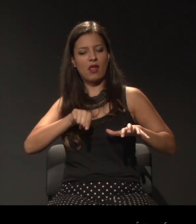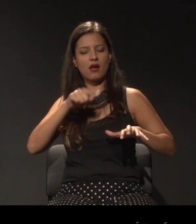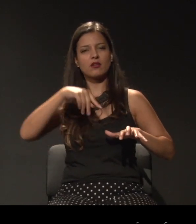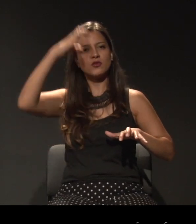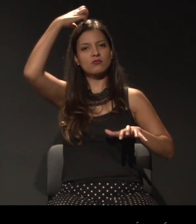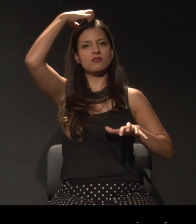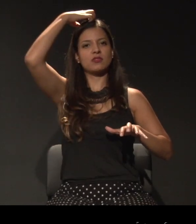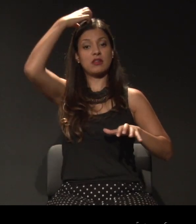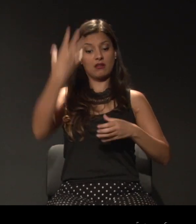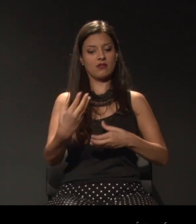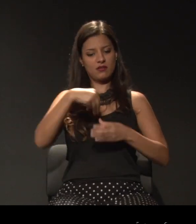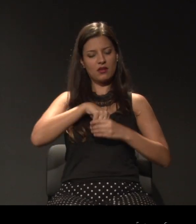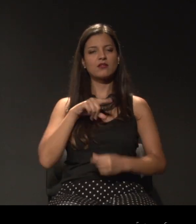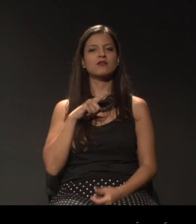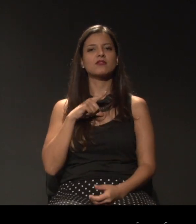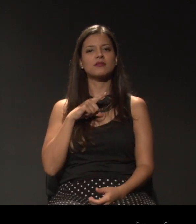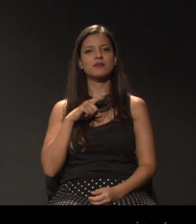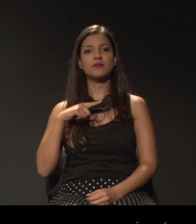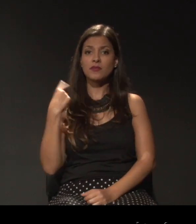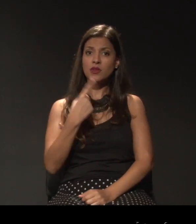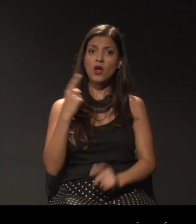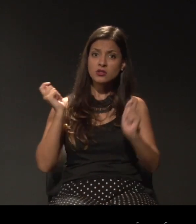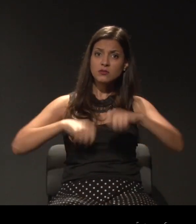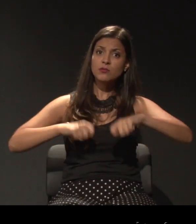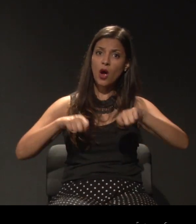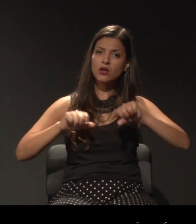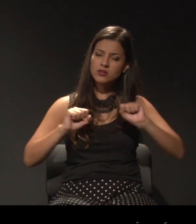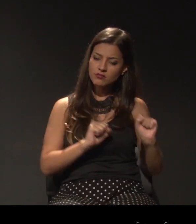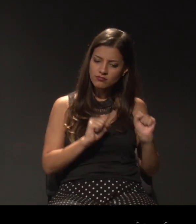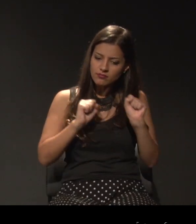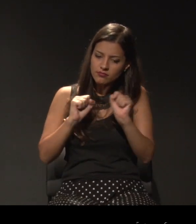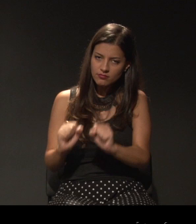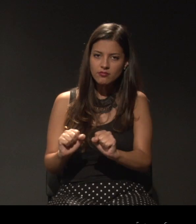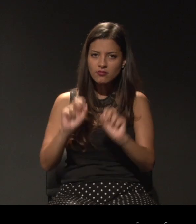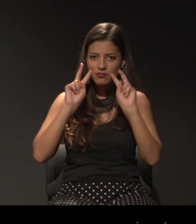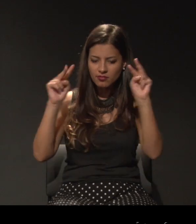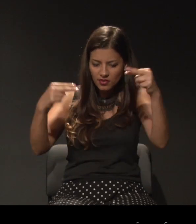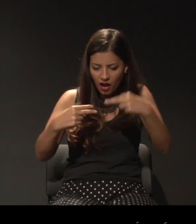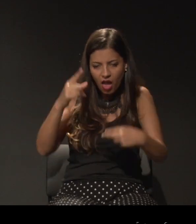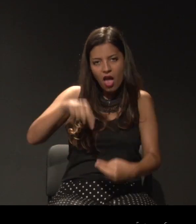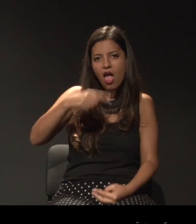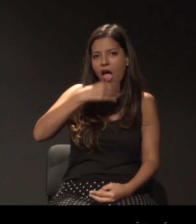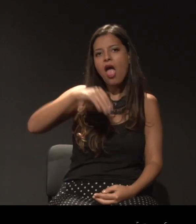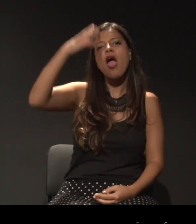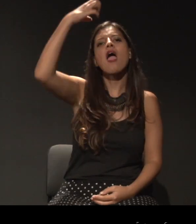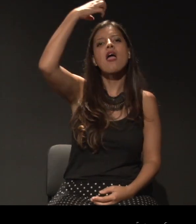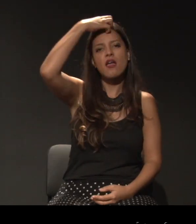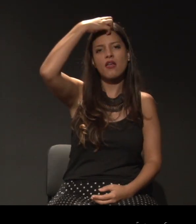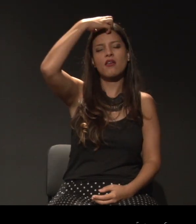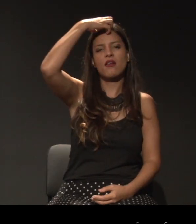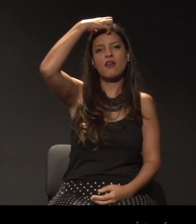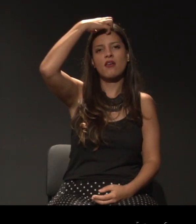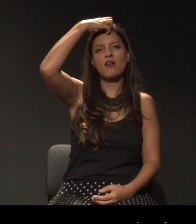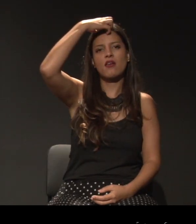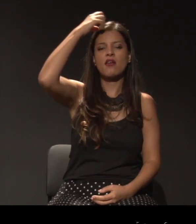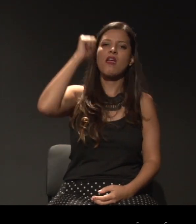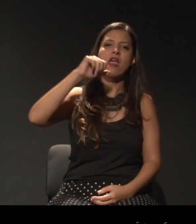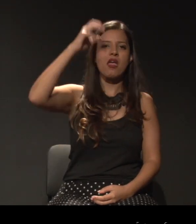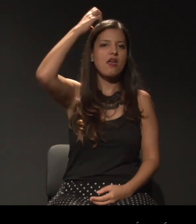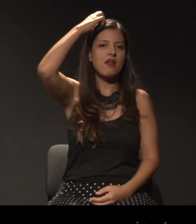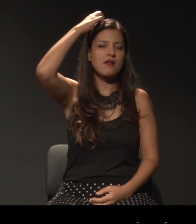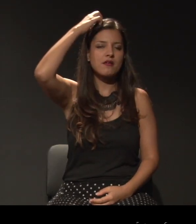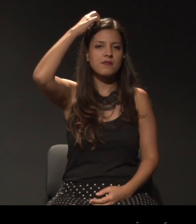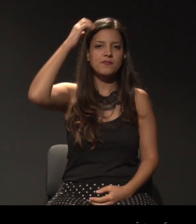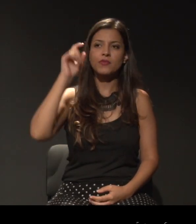e cada vez mais se reconhecer como reis, como realeza. Se olham,